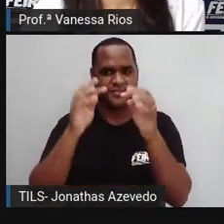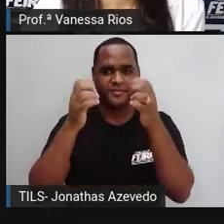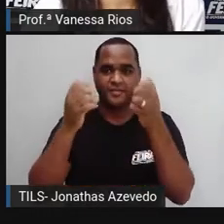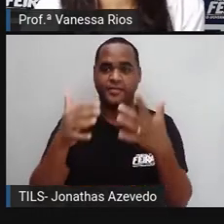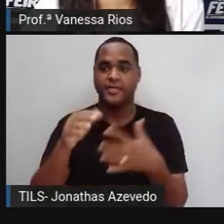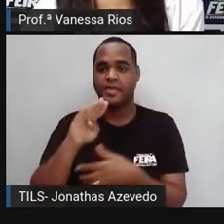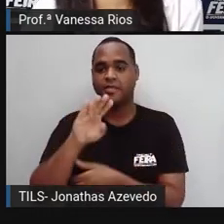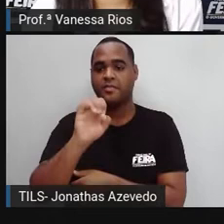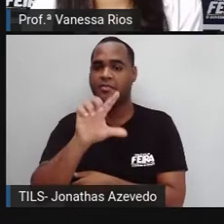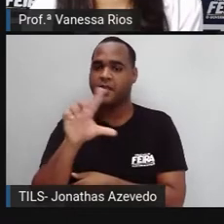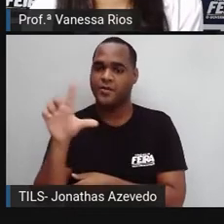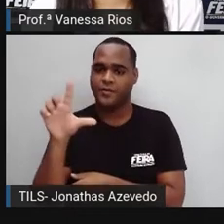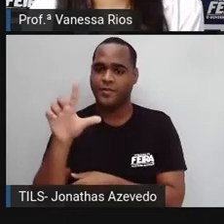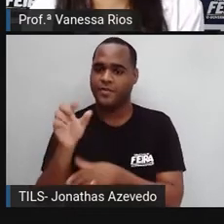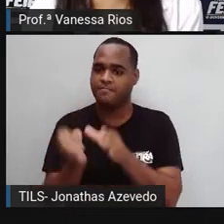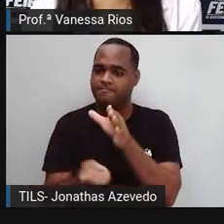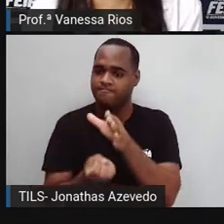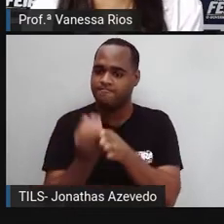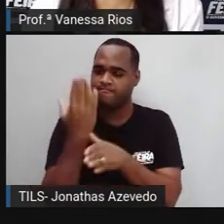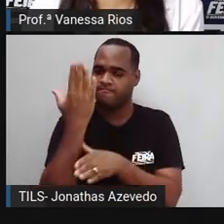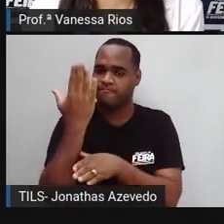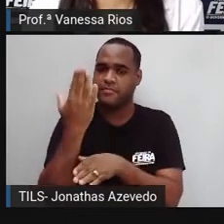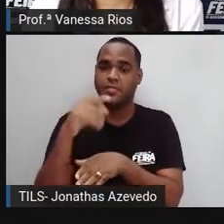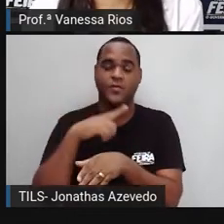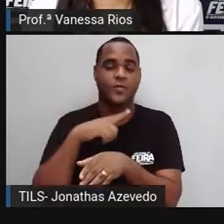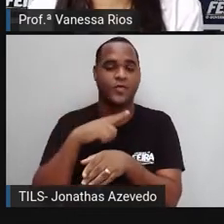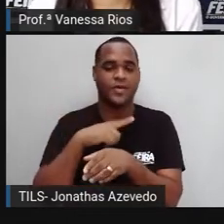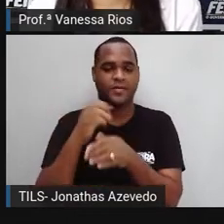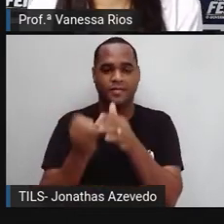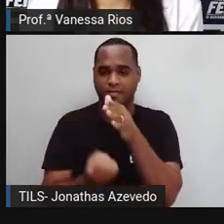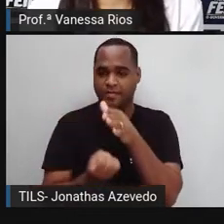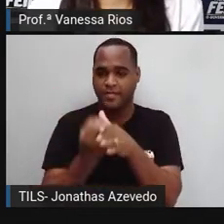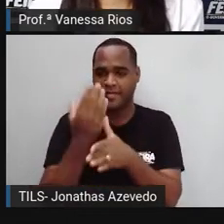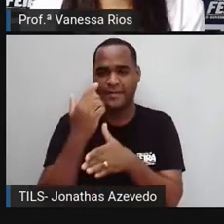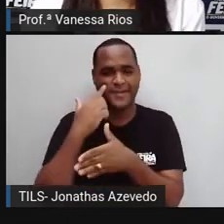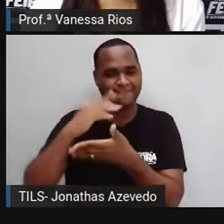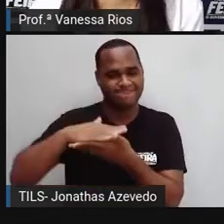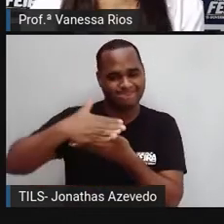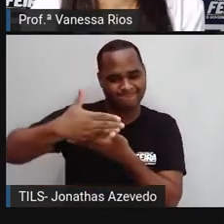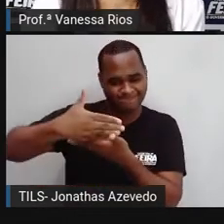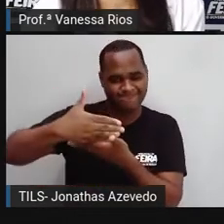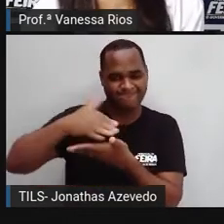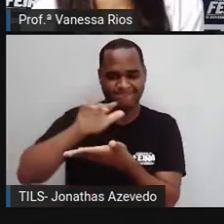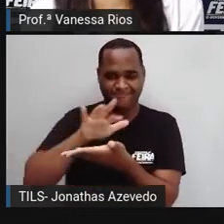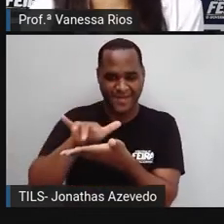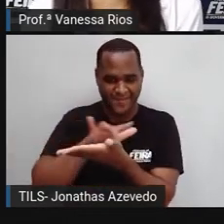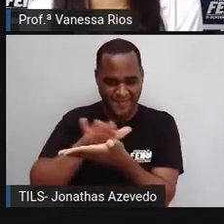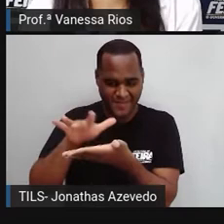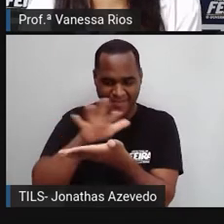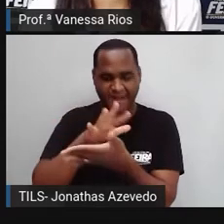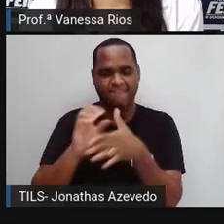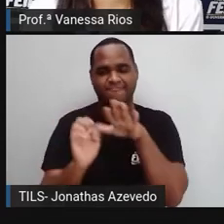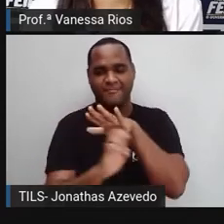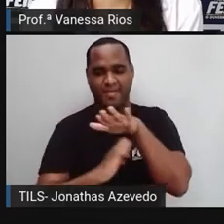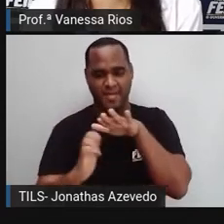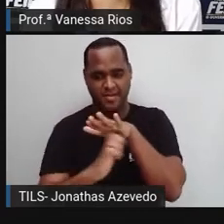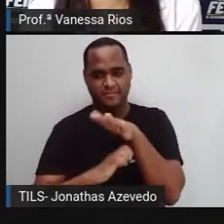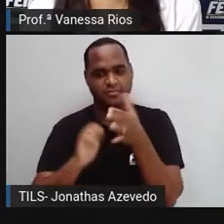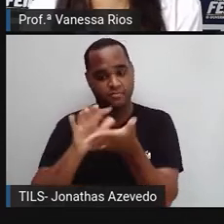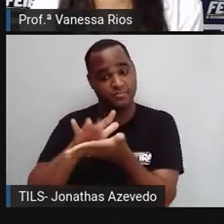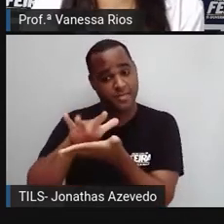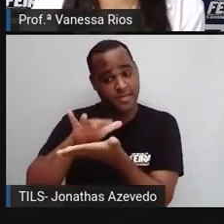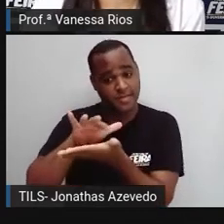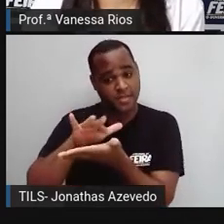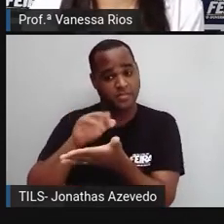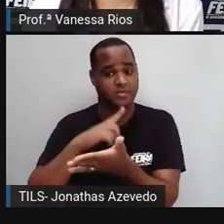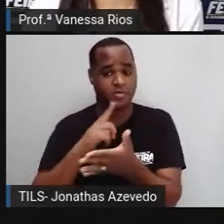Gates aí é um dos criadores, um dos fundadores da Microsoft, uma das maiores empresas aí ligadas